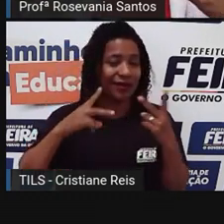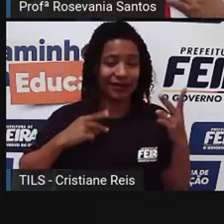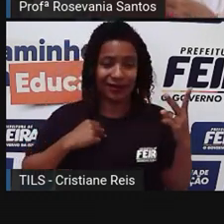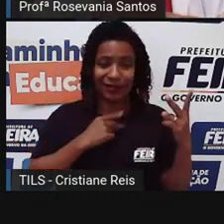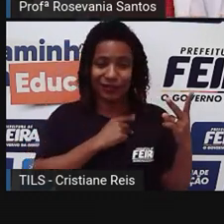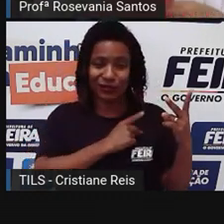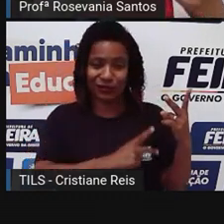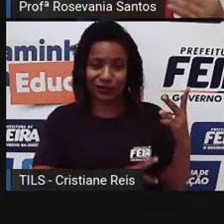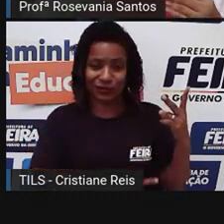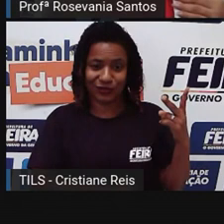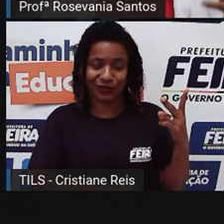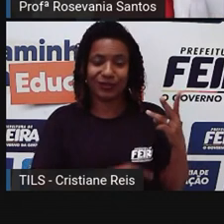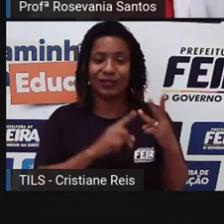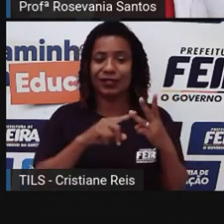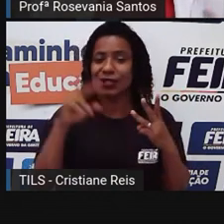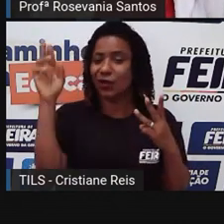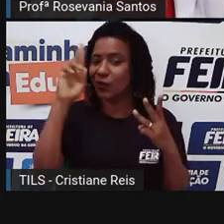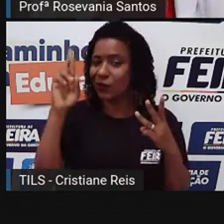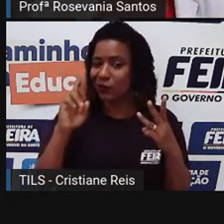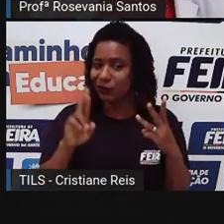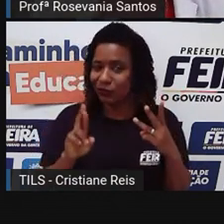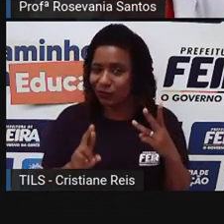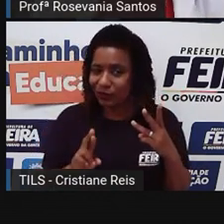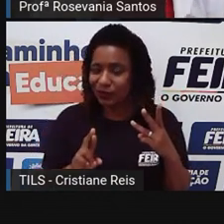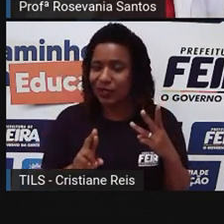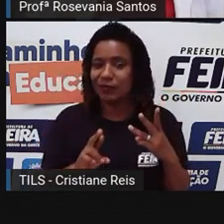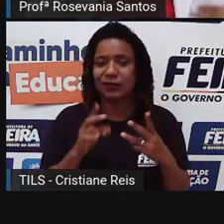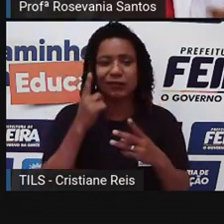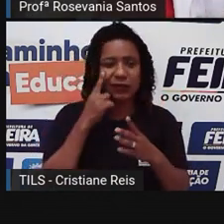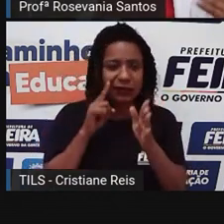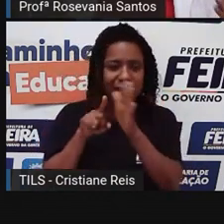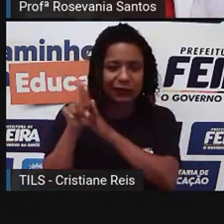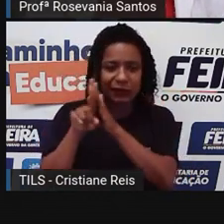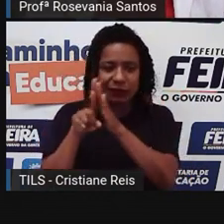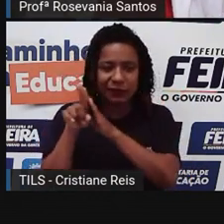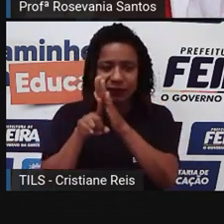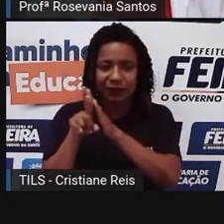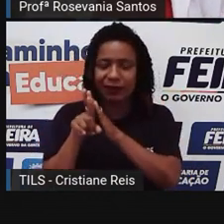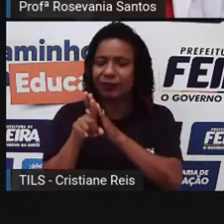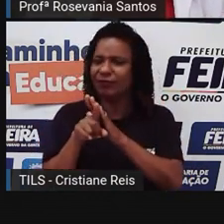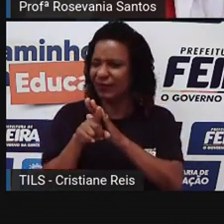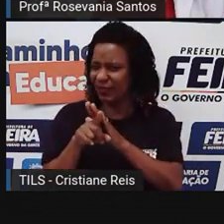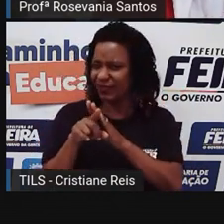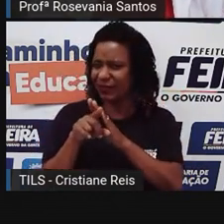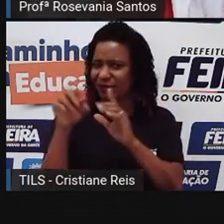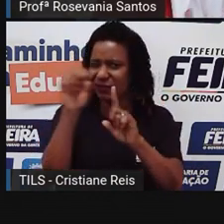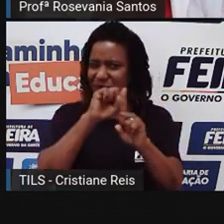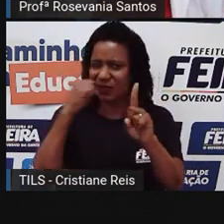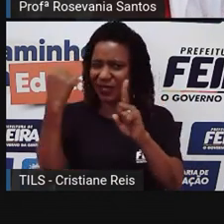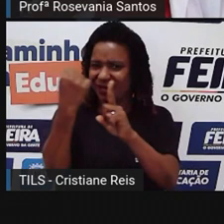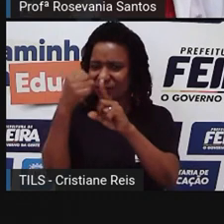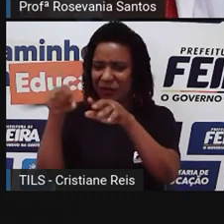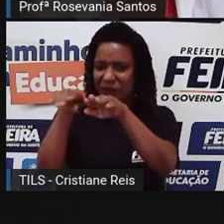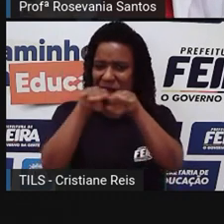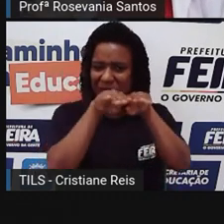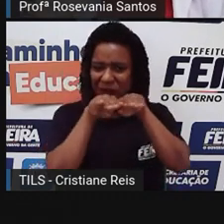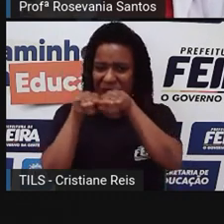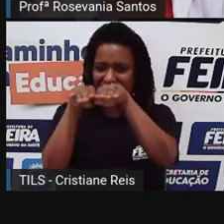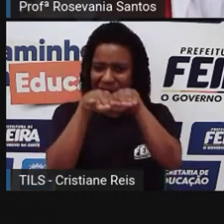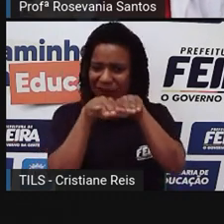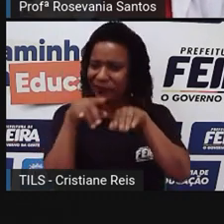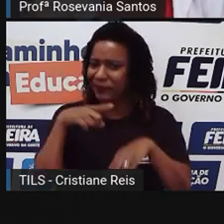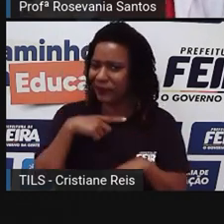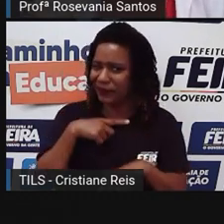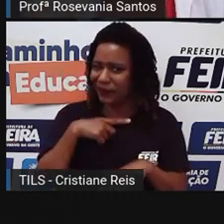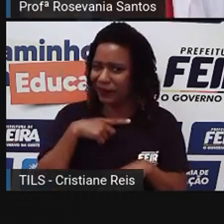né, a questão da Rússia, você vai perceber que existe, sim, algumas disparidades, algumas diferenças disso que está